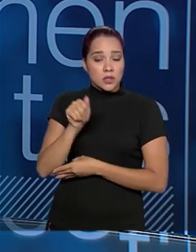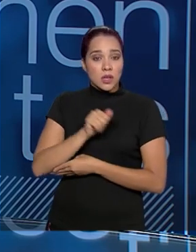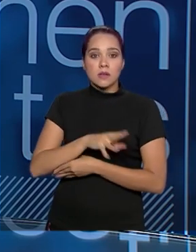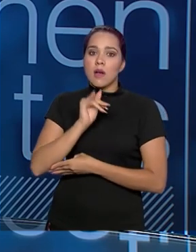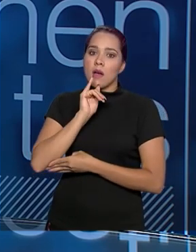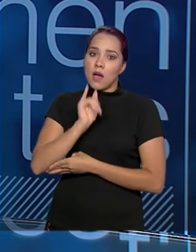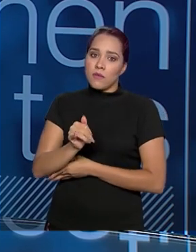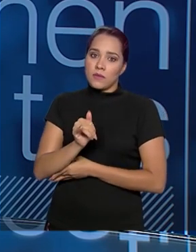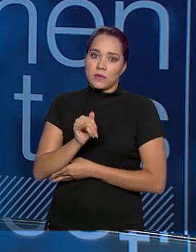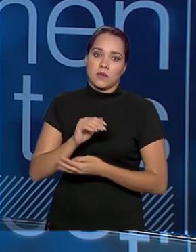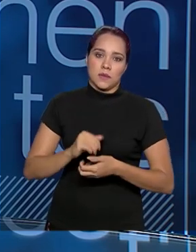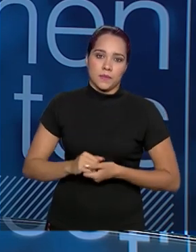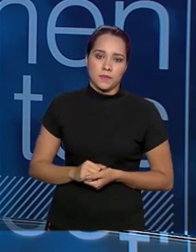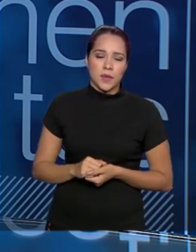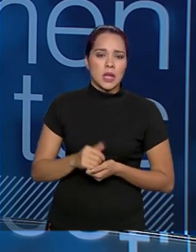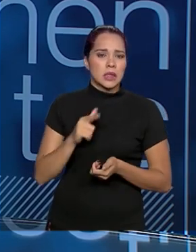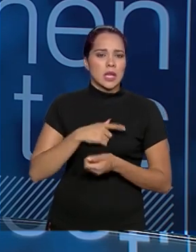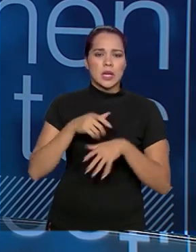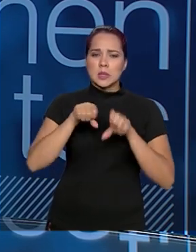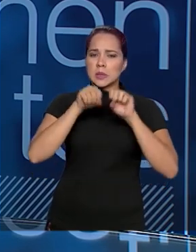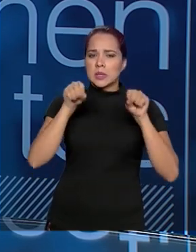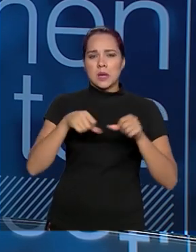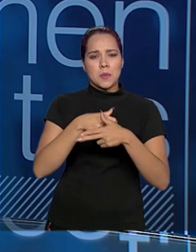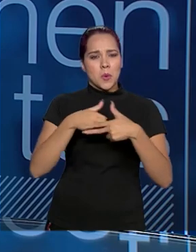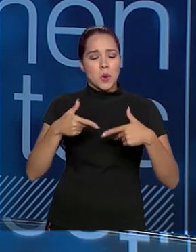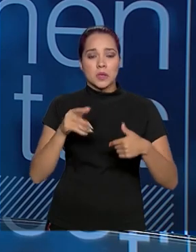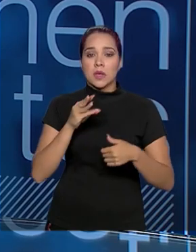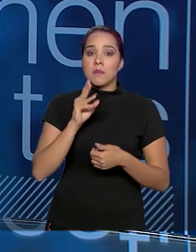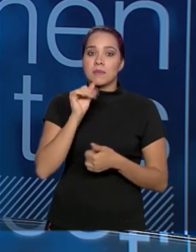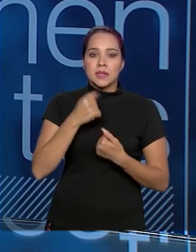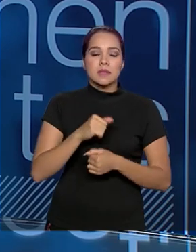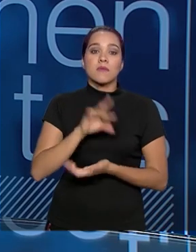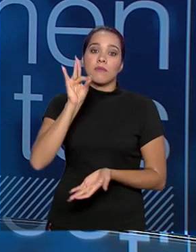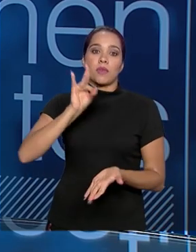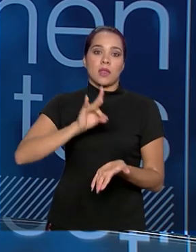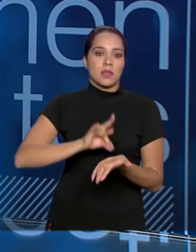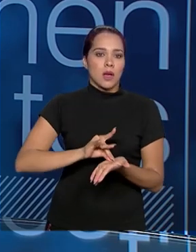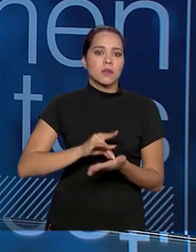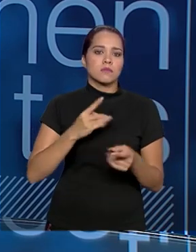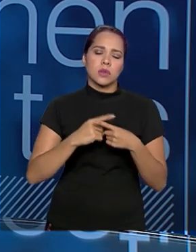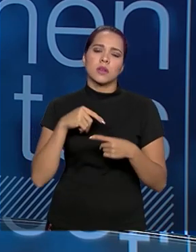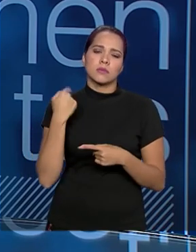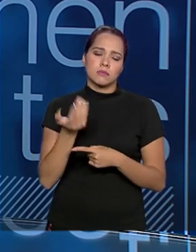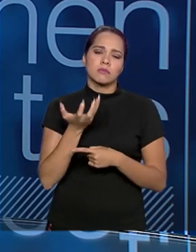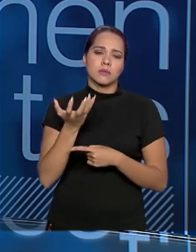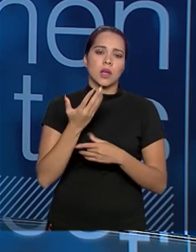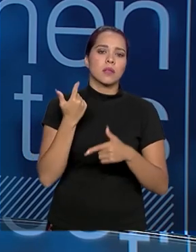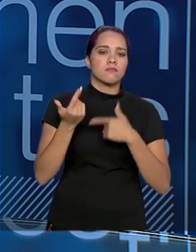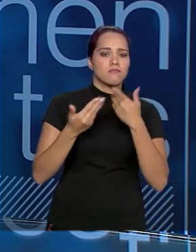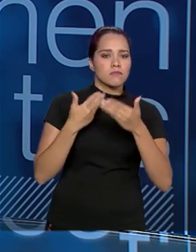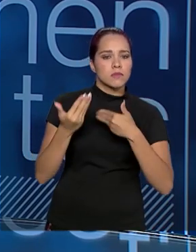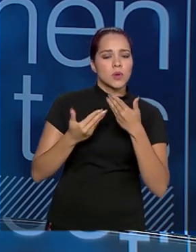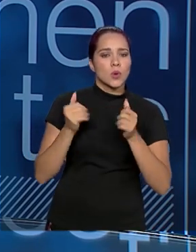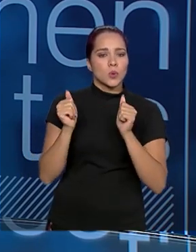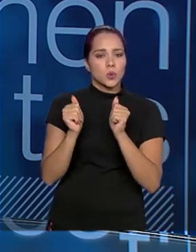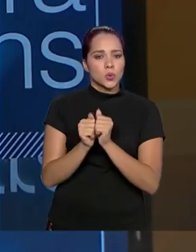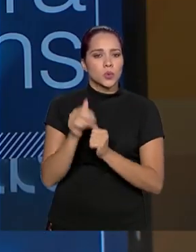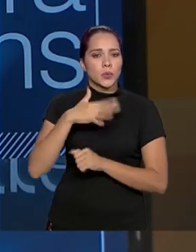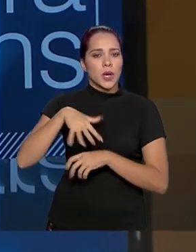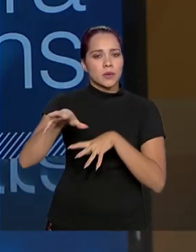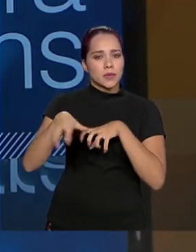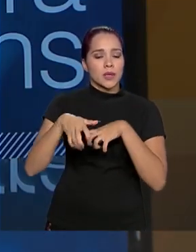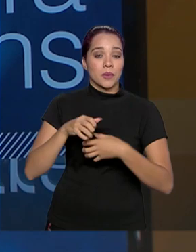outros pontos, outros sistemas que podem ser reportados, não faltem com a verdade que a gente está ali para fazer uma construção conjunta para o bem do setor mineral.